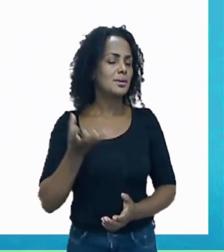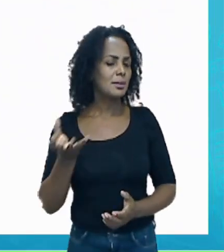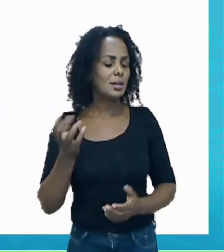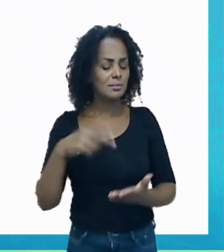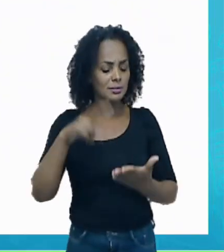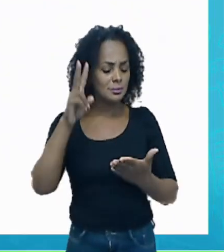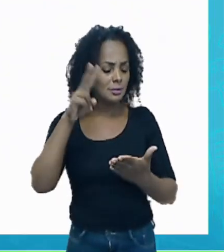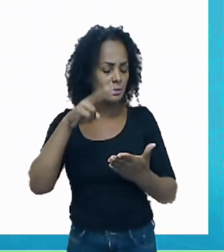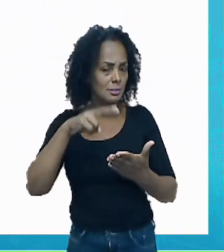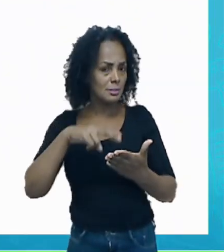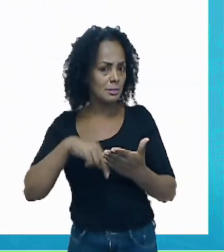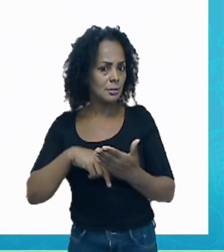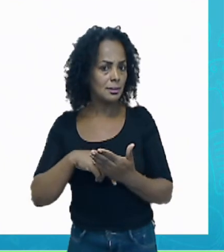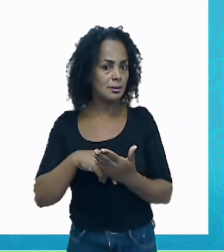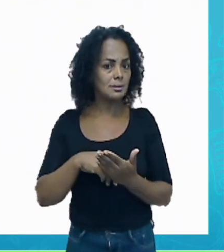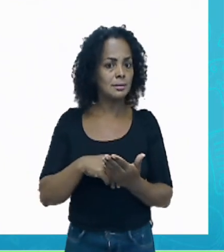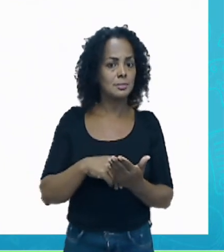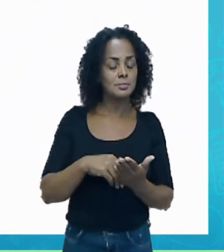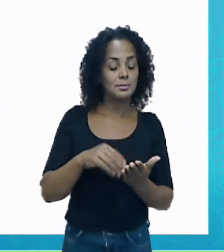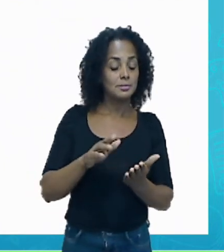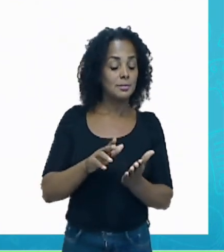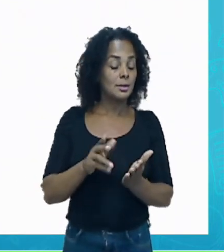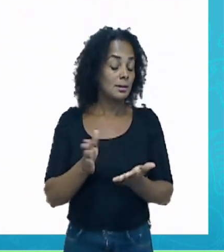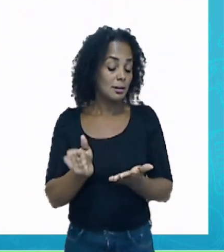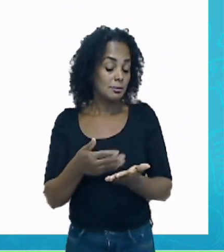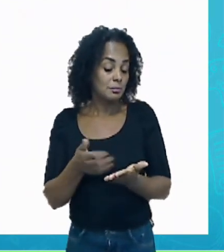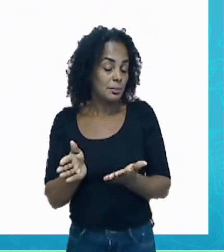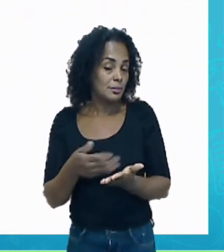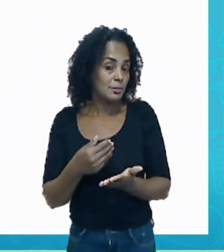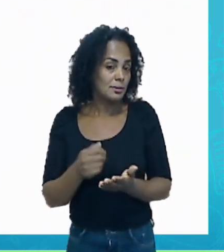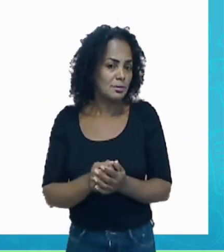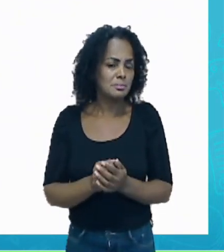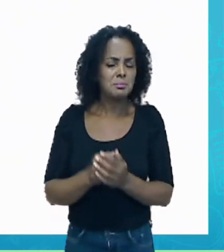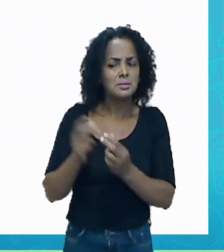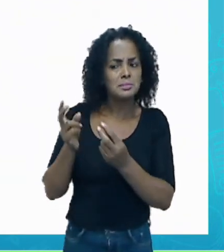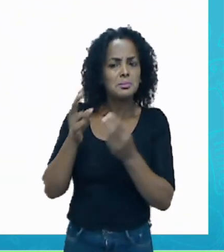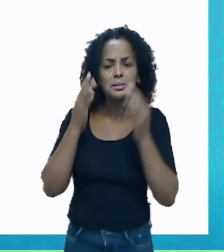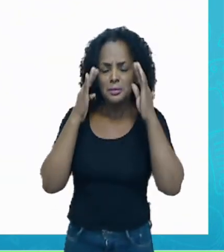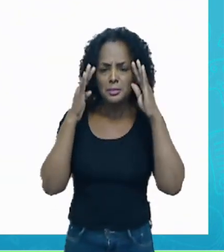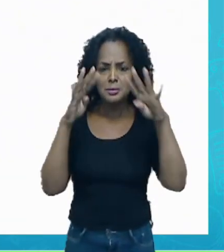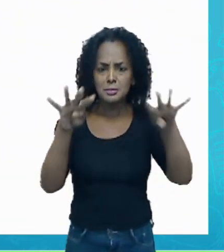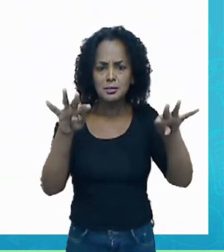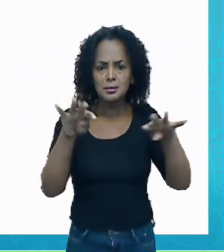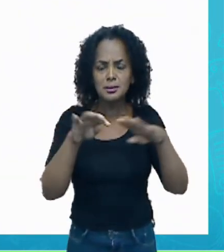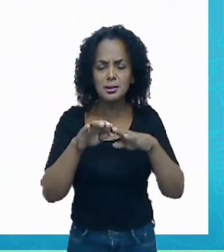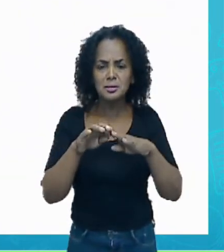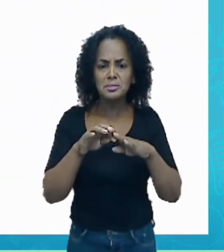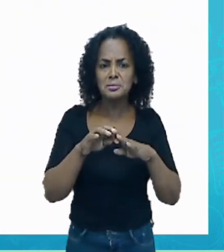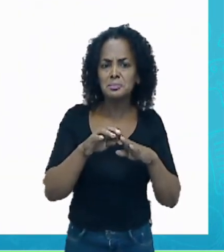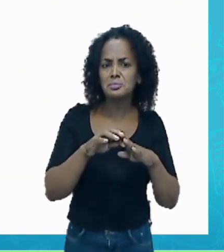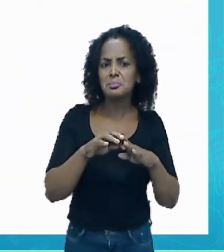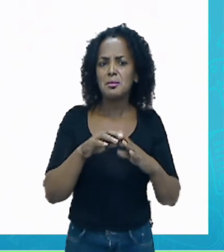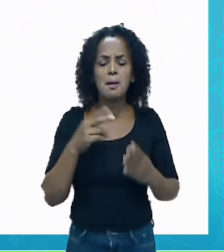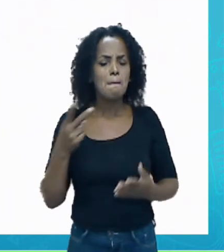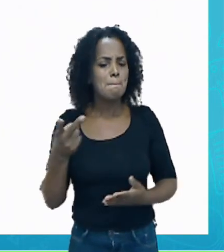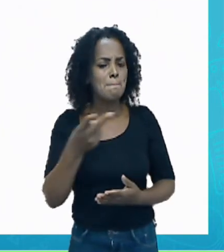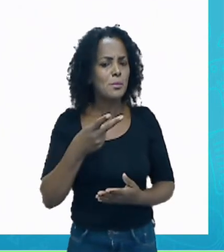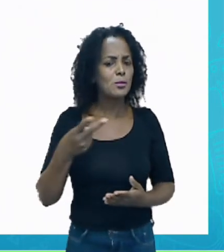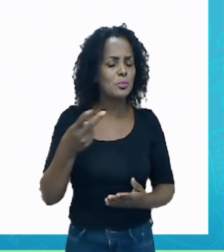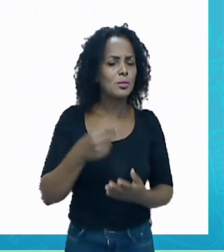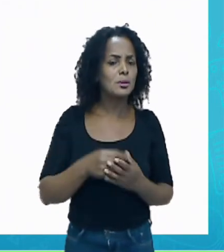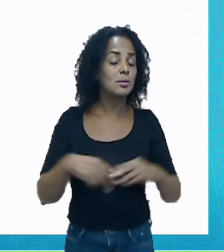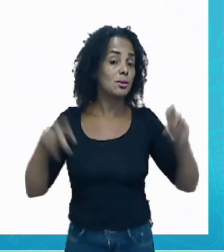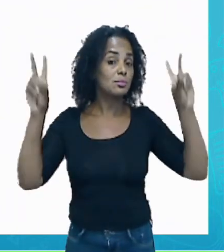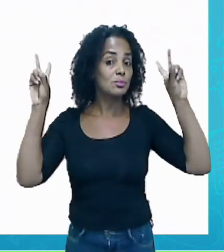você leia a capa desse livro. Preste bastante atenção. Tente achar qual é